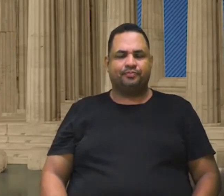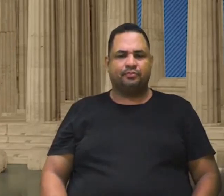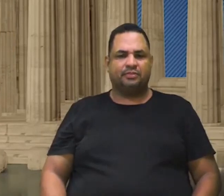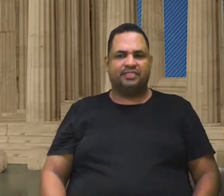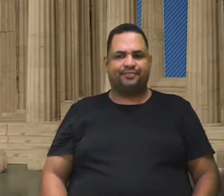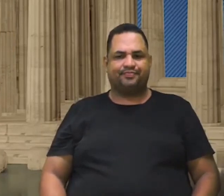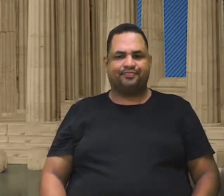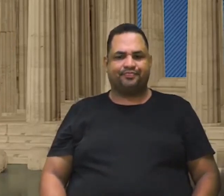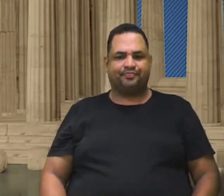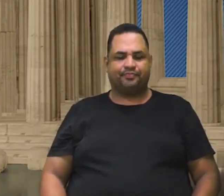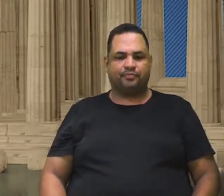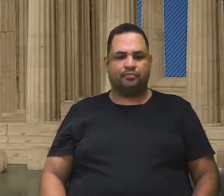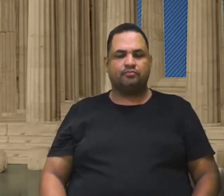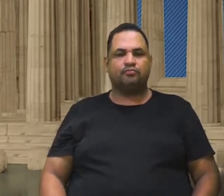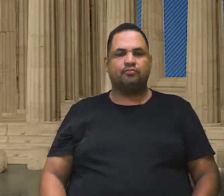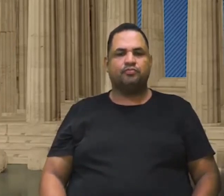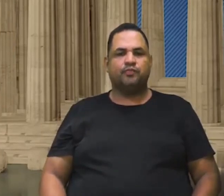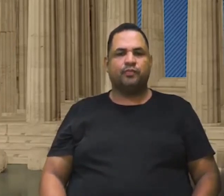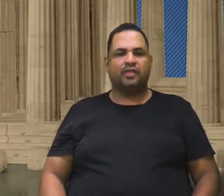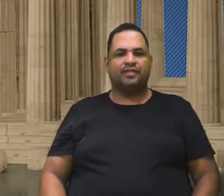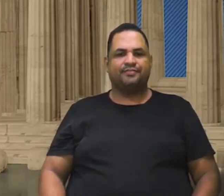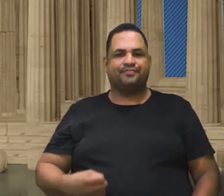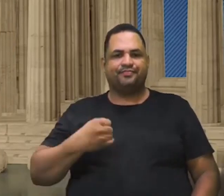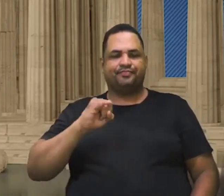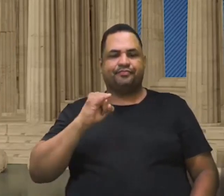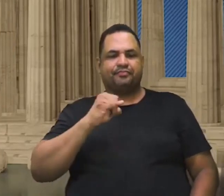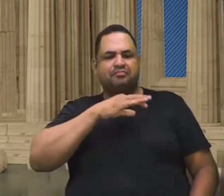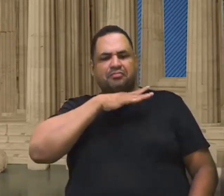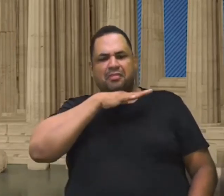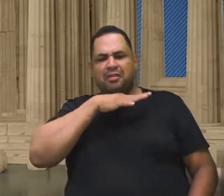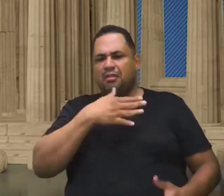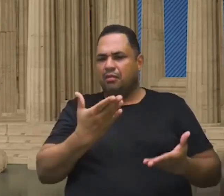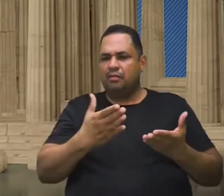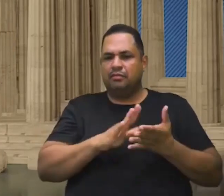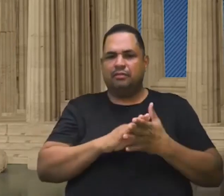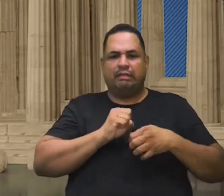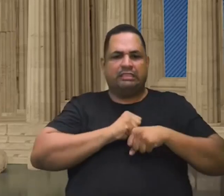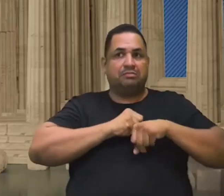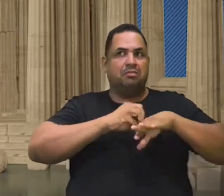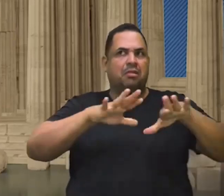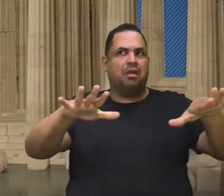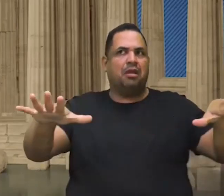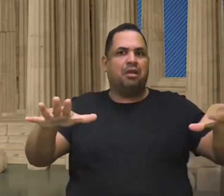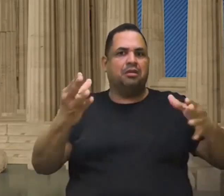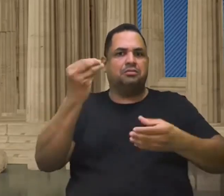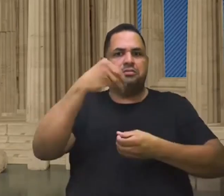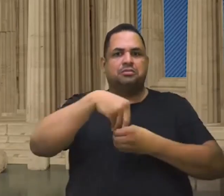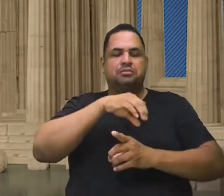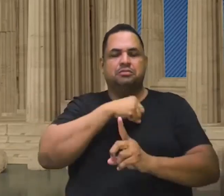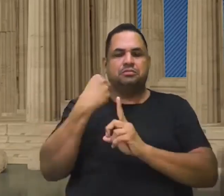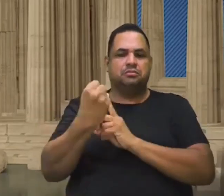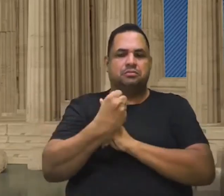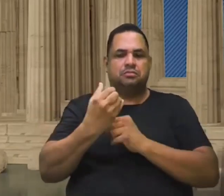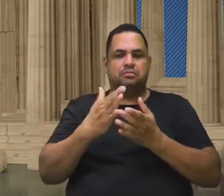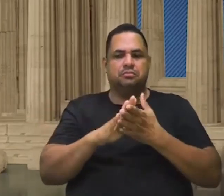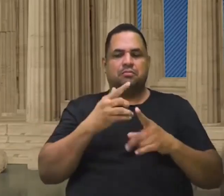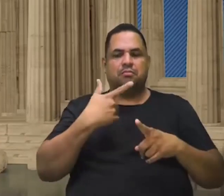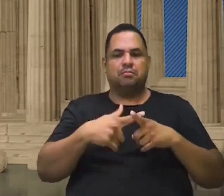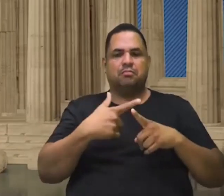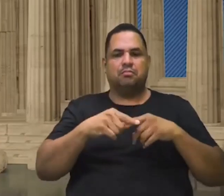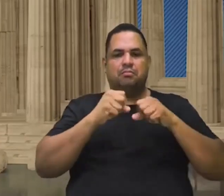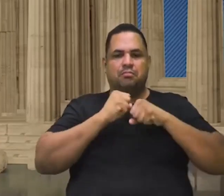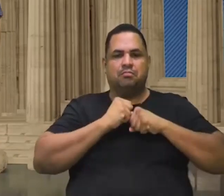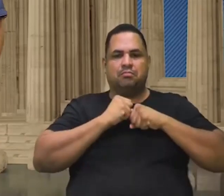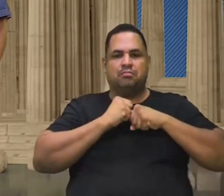é o pensamento dele, mas ele joga a opinião. Se for ruim, nossa, vai repercutir muito na sociedade, porque aquela